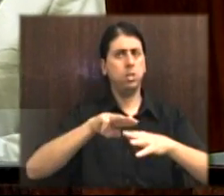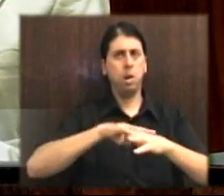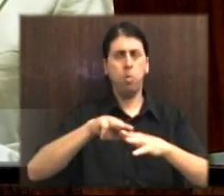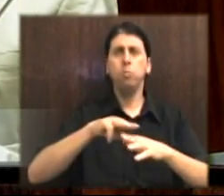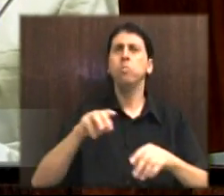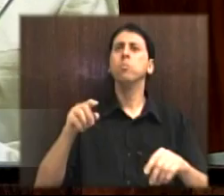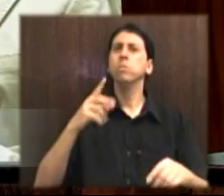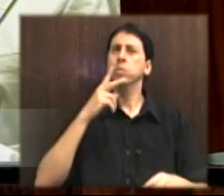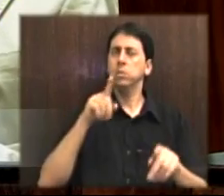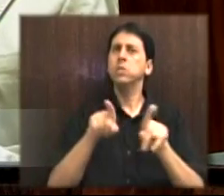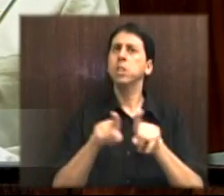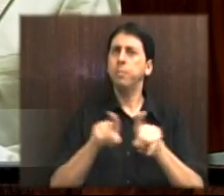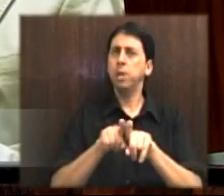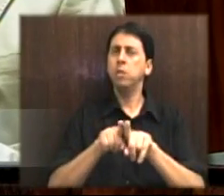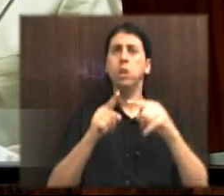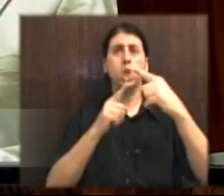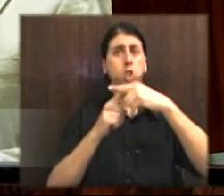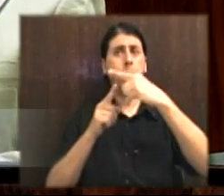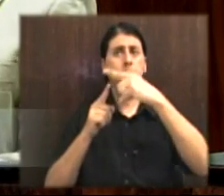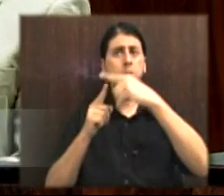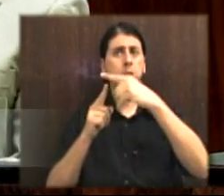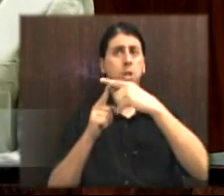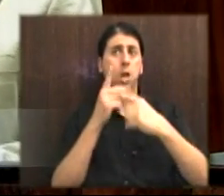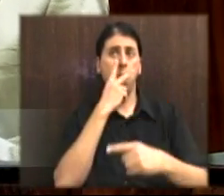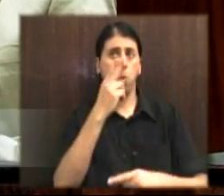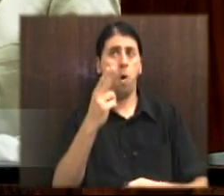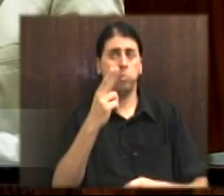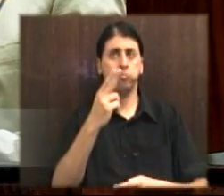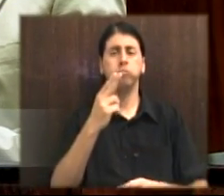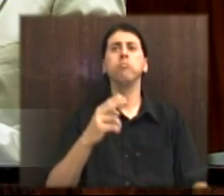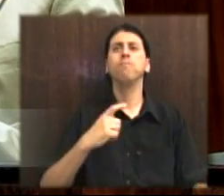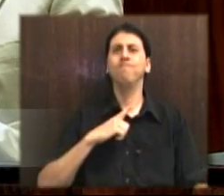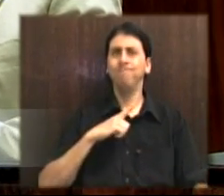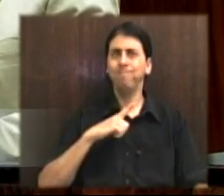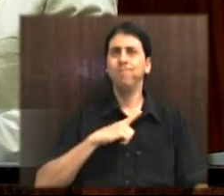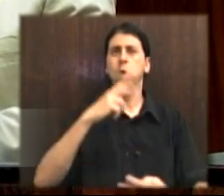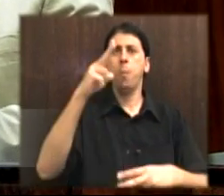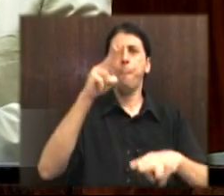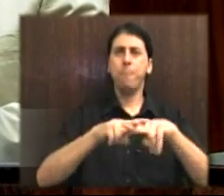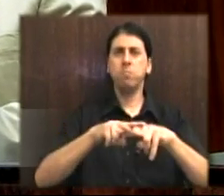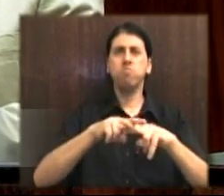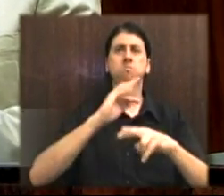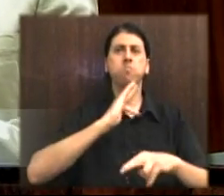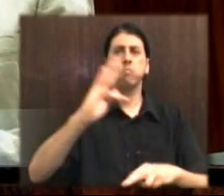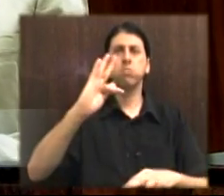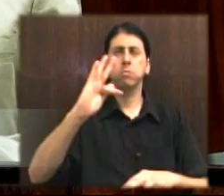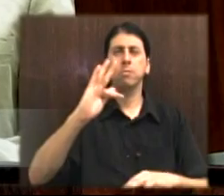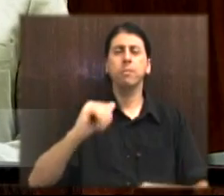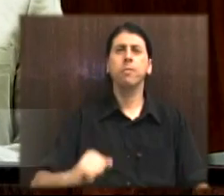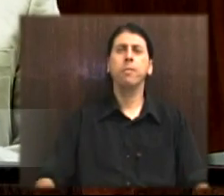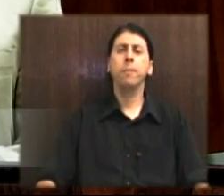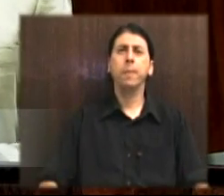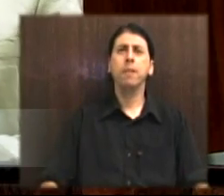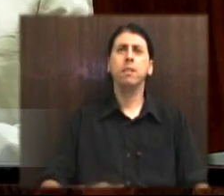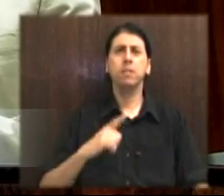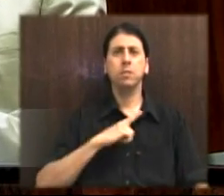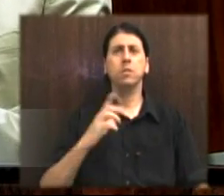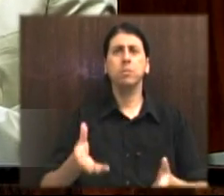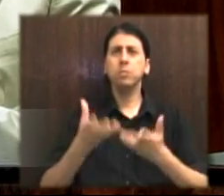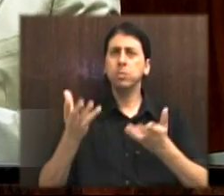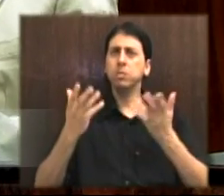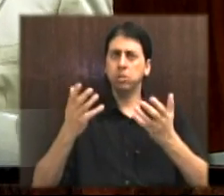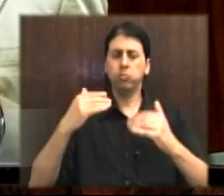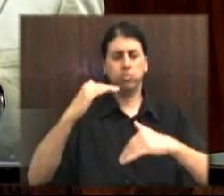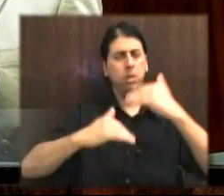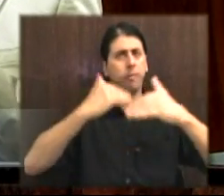inclusive tipificando o racismo como um crime inafiançável. Ao comemorarmos esses